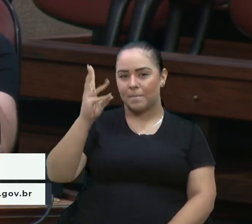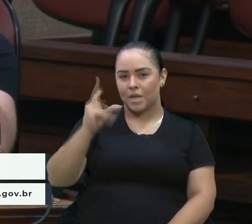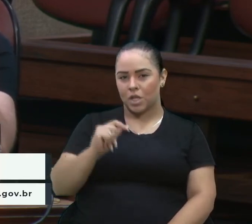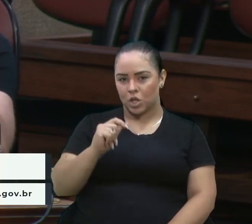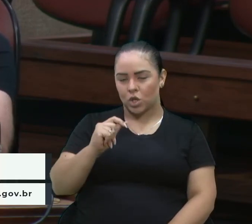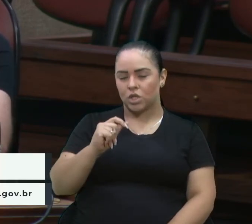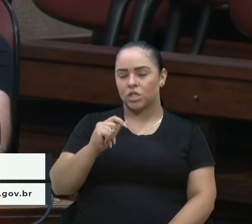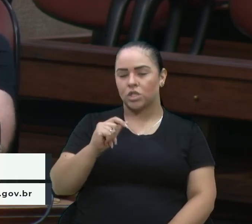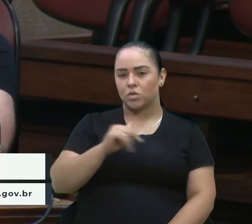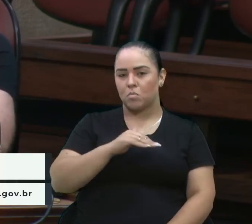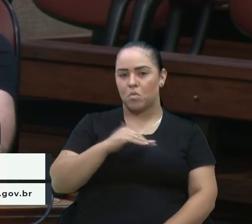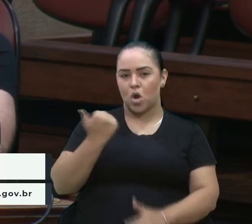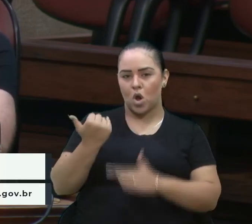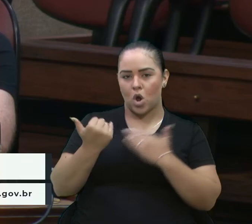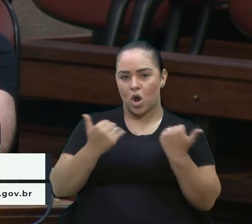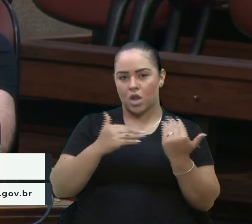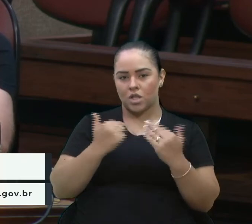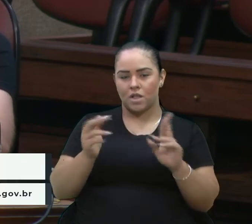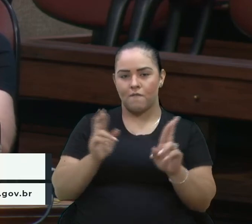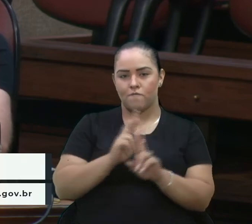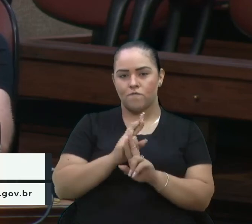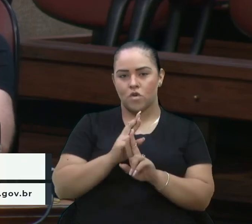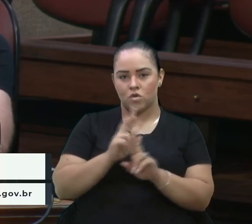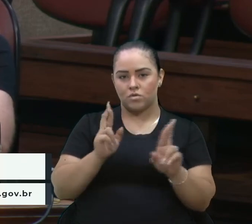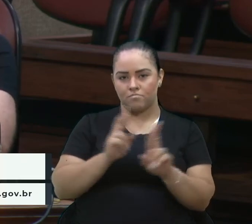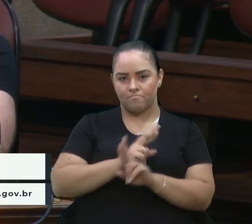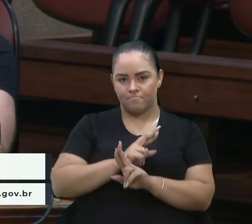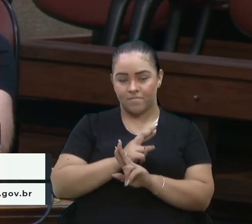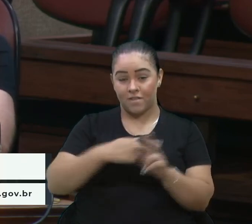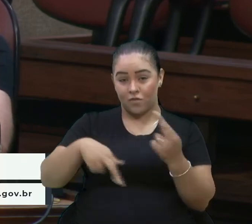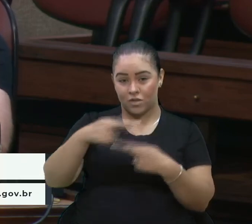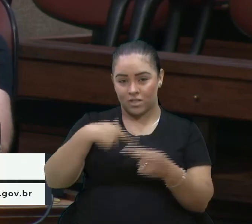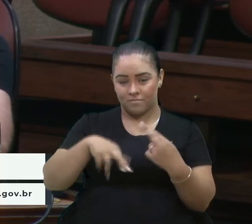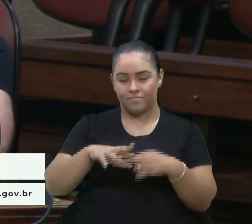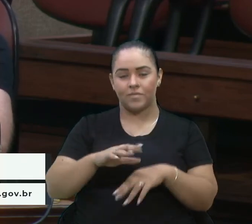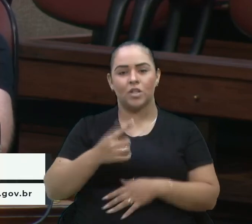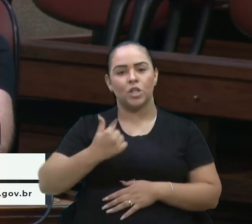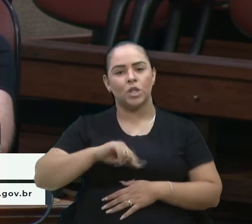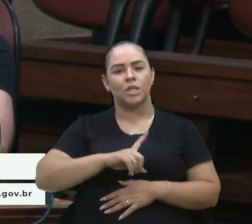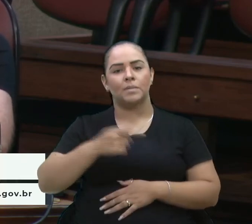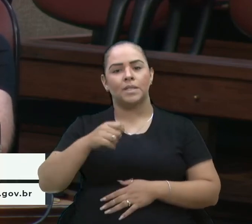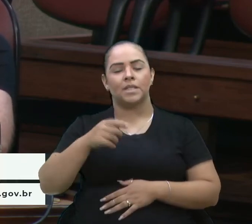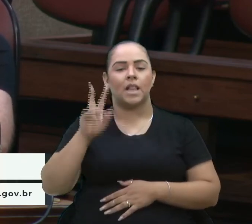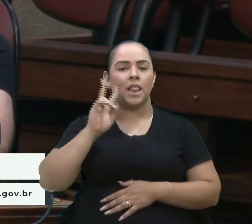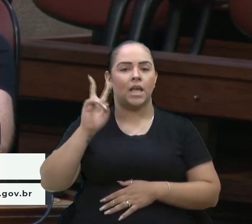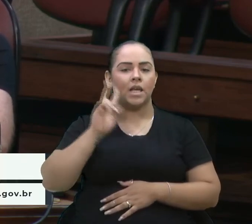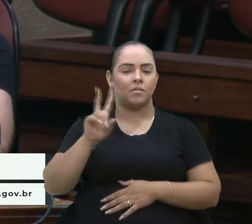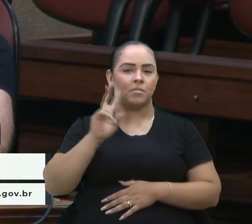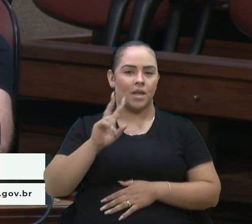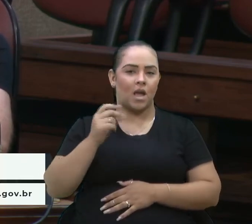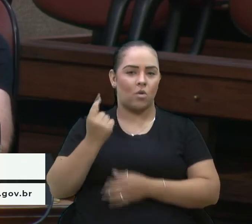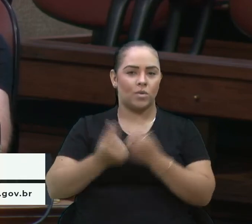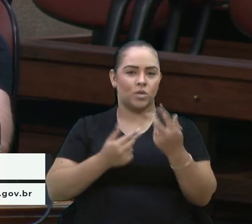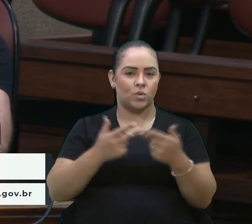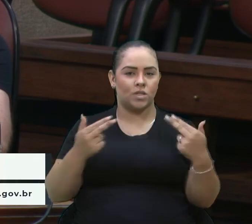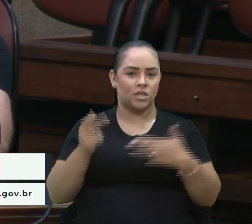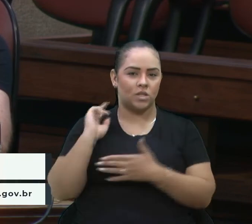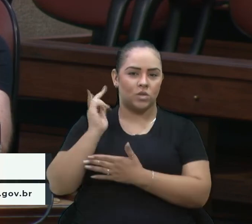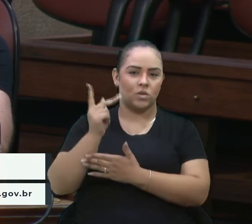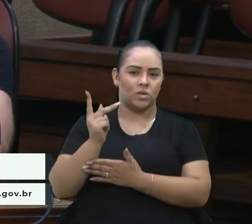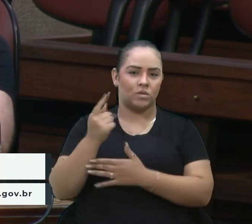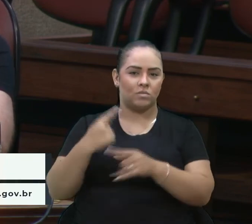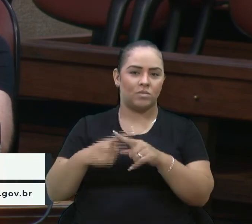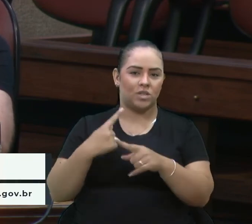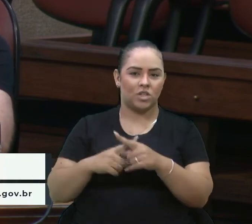milhões de mortos para a Revolução. Então, existem alguns pontos que a gente tem que lembrar quando a gente conta a história, porque contar a história só